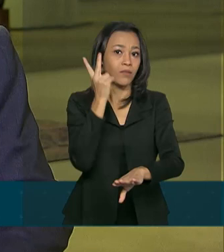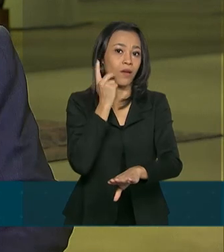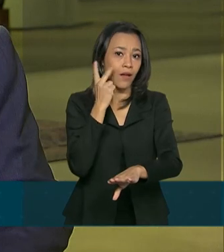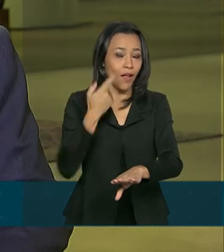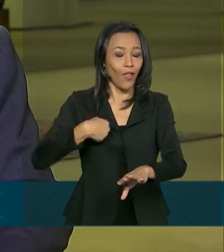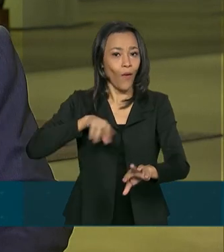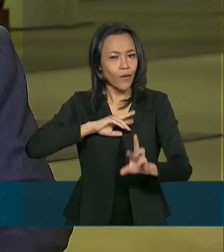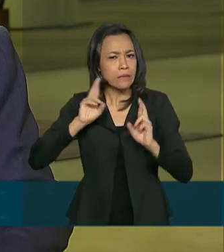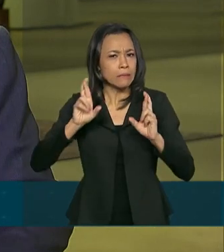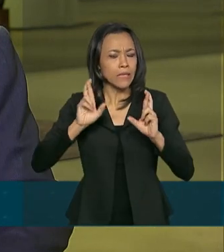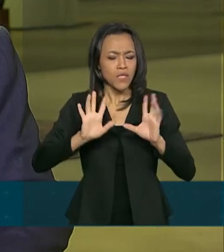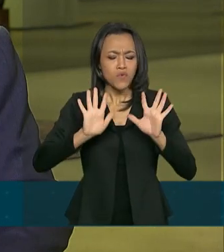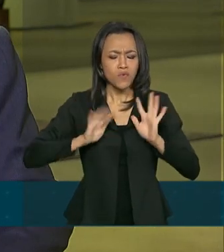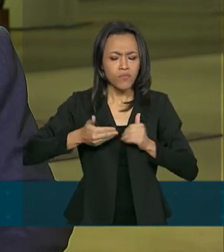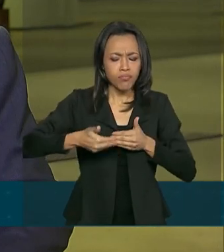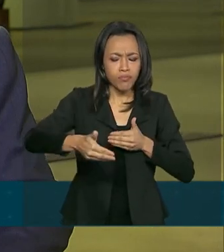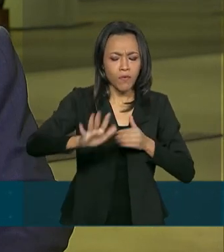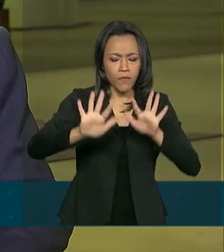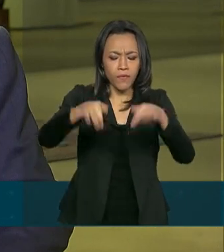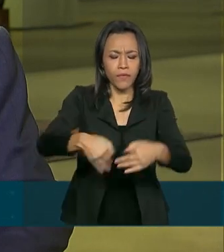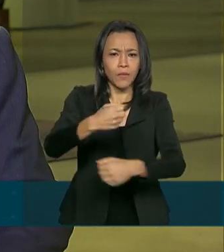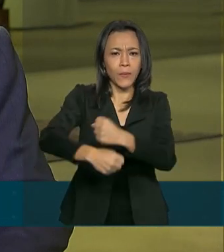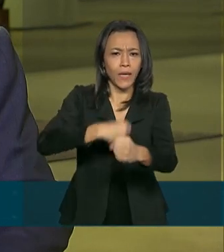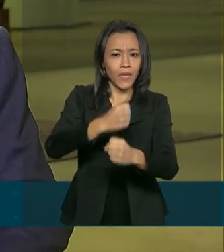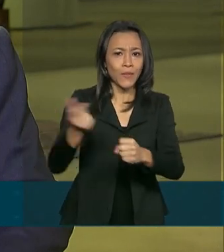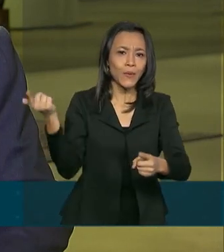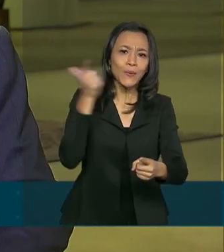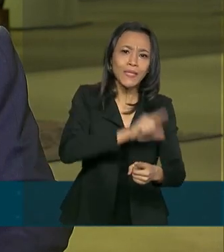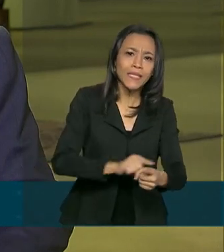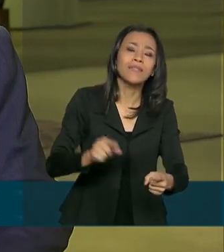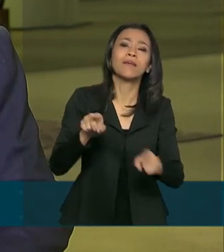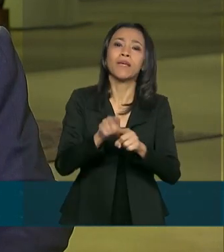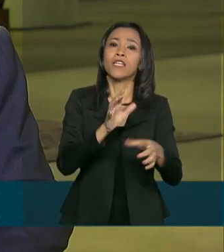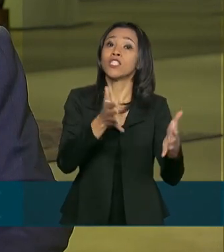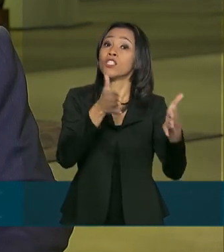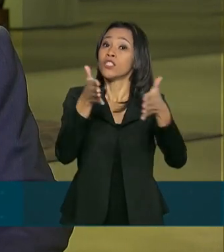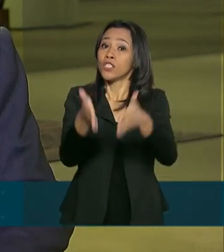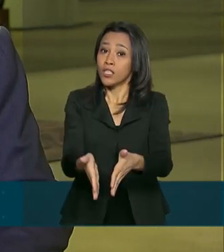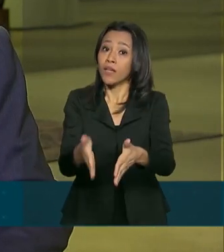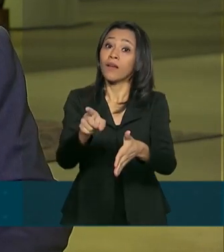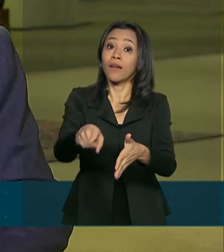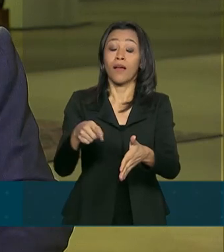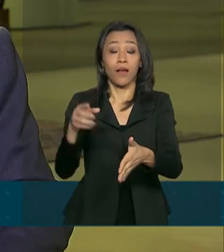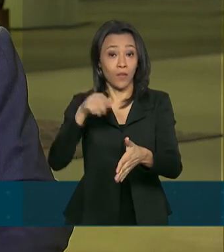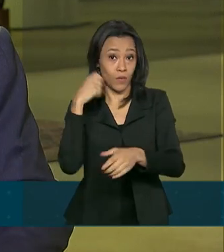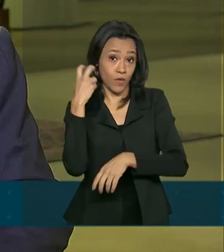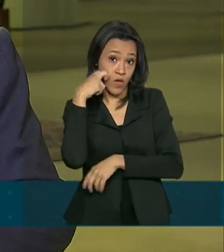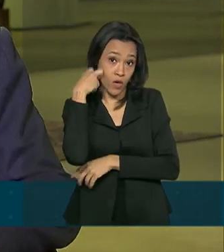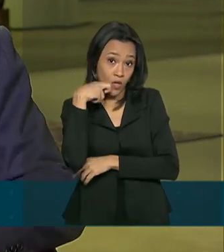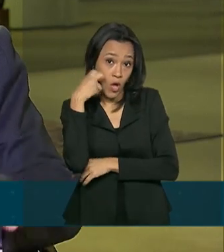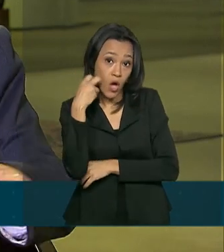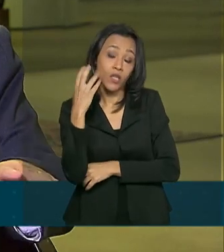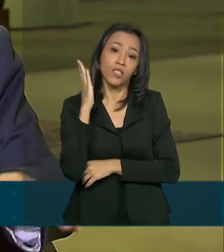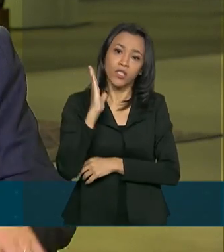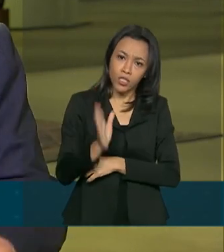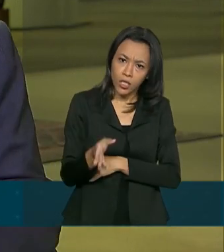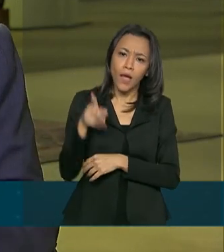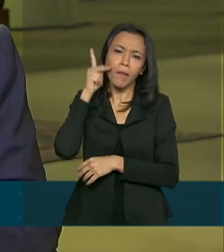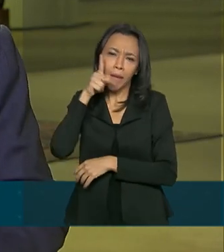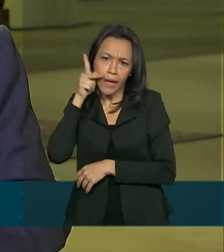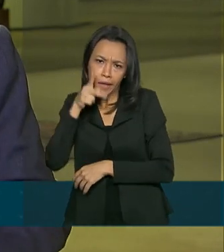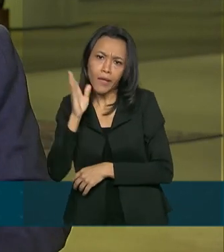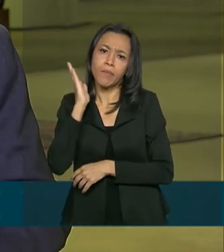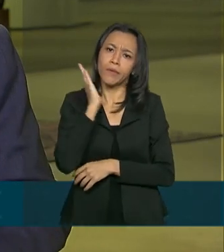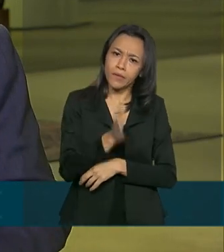esperamos que no final do ano, no princípio do próximo, cheguem ao Rio Grande do Norte. Já estão na Paraíba e Pernambuco já chegava, mas está sendo estendido